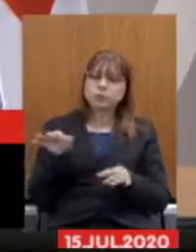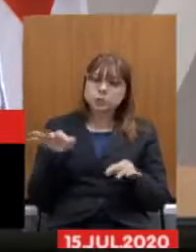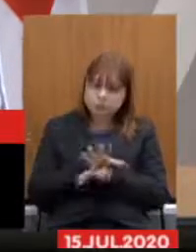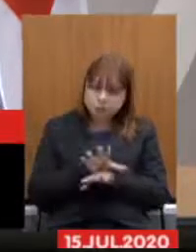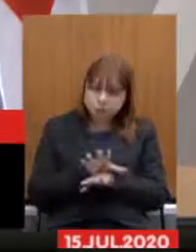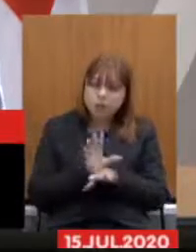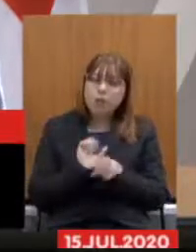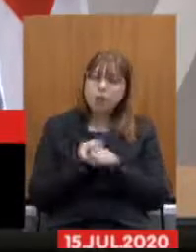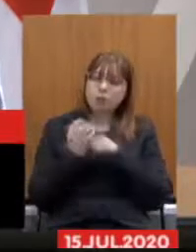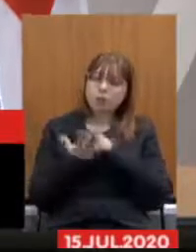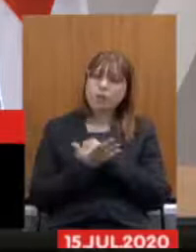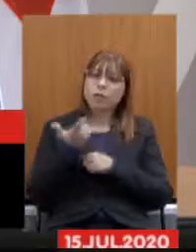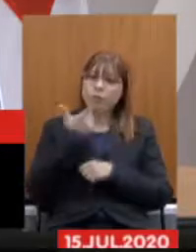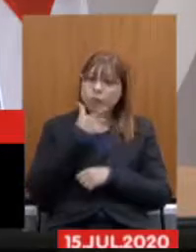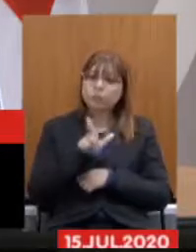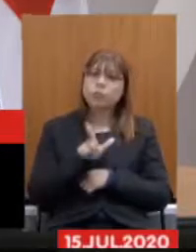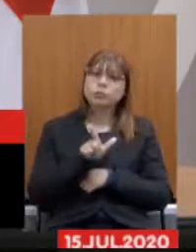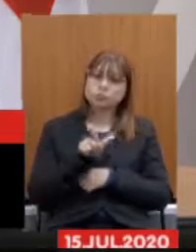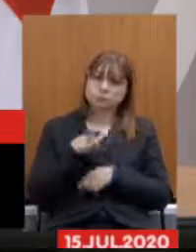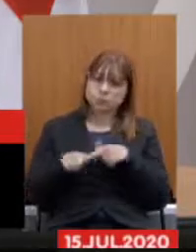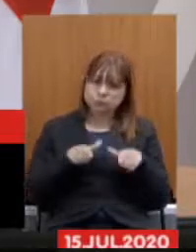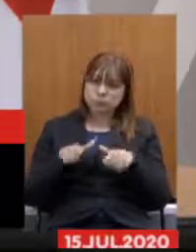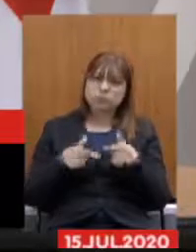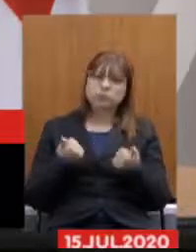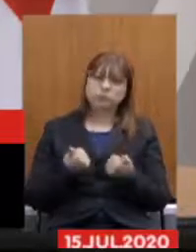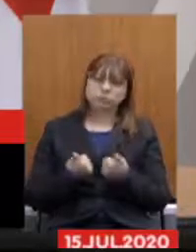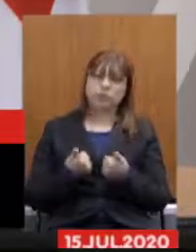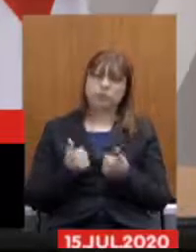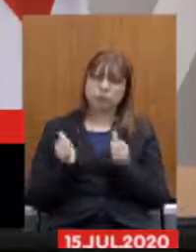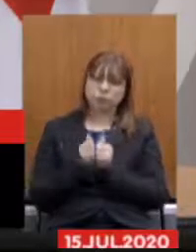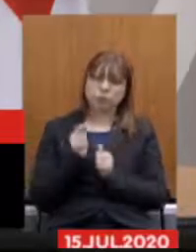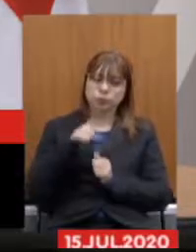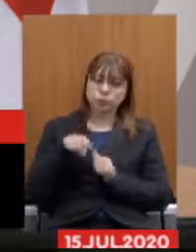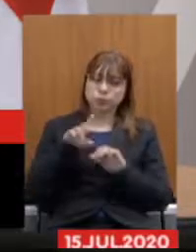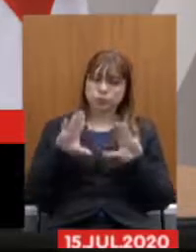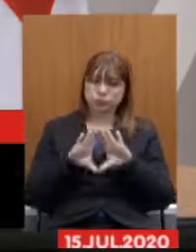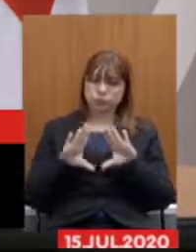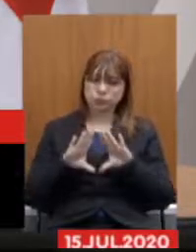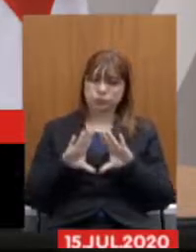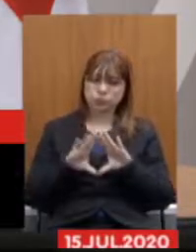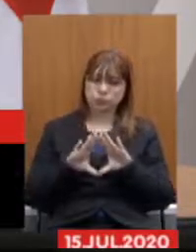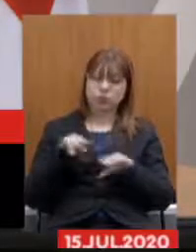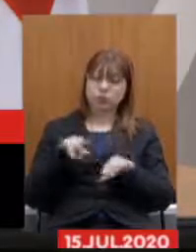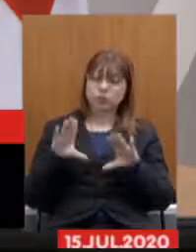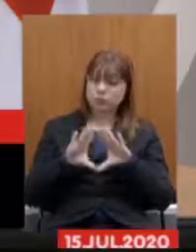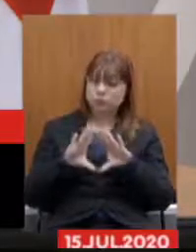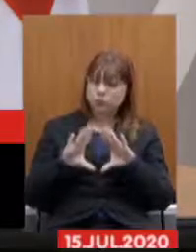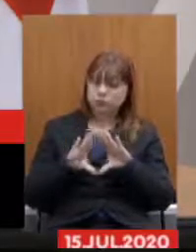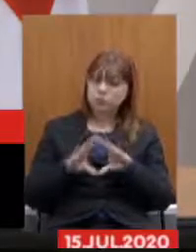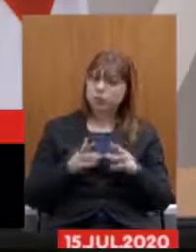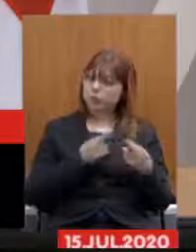tratando de toda uma discussão com essa casa e essa casa ela tem uma grande